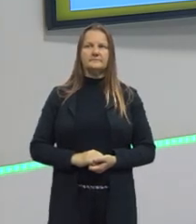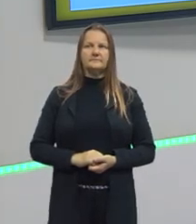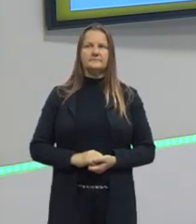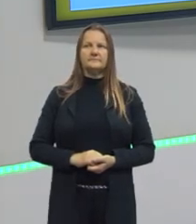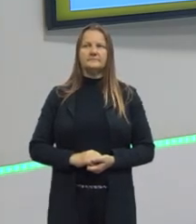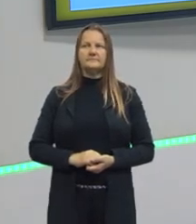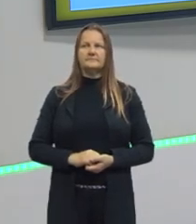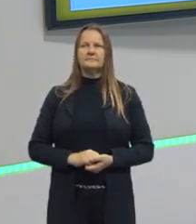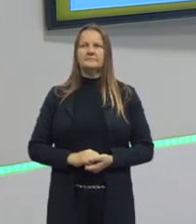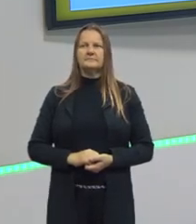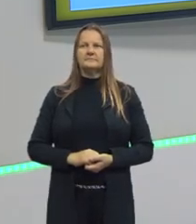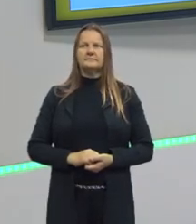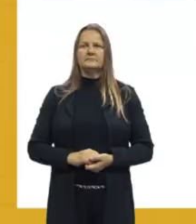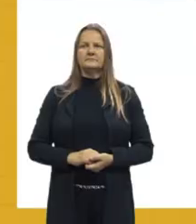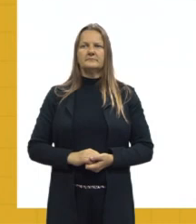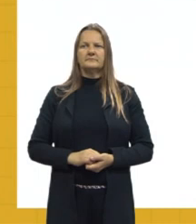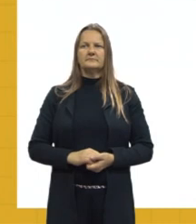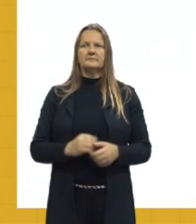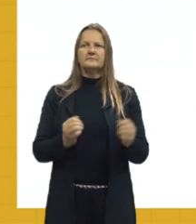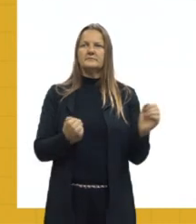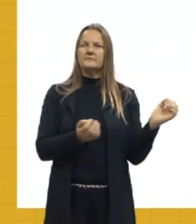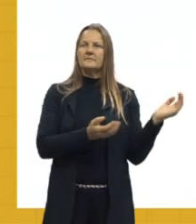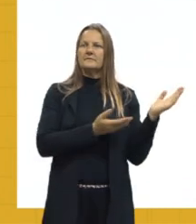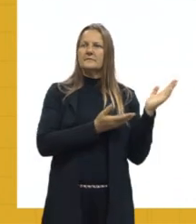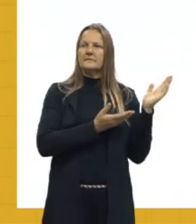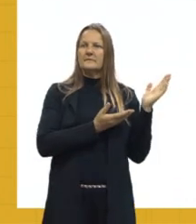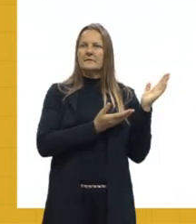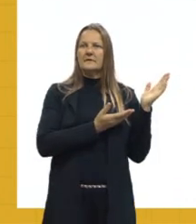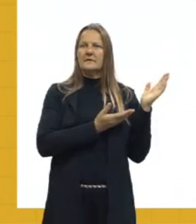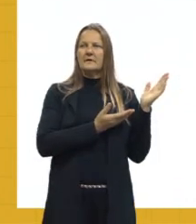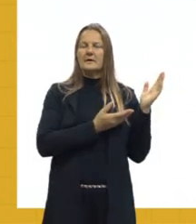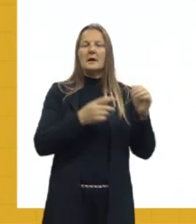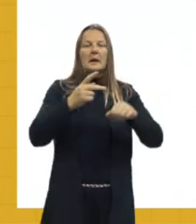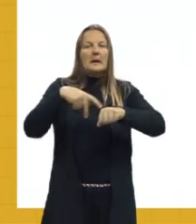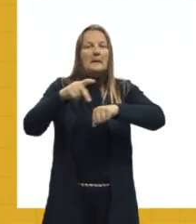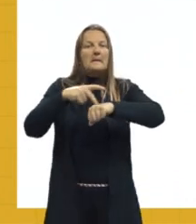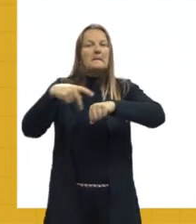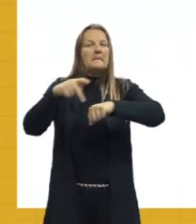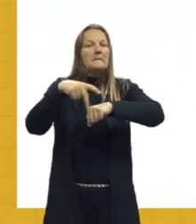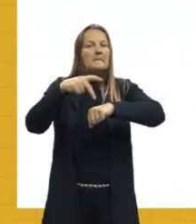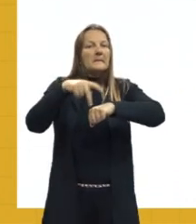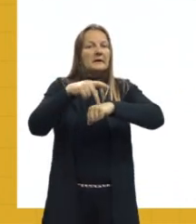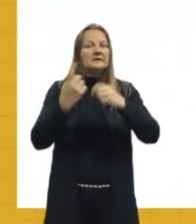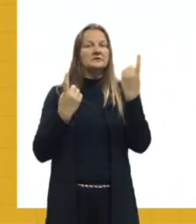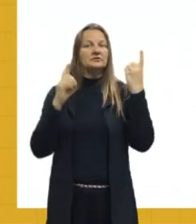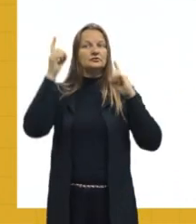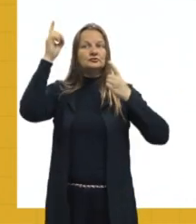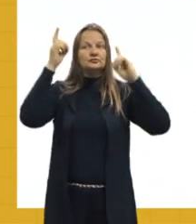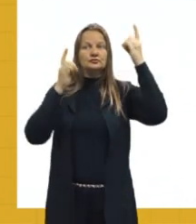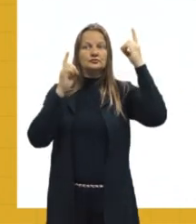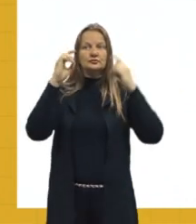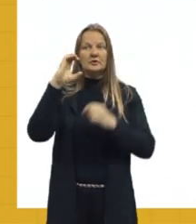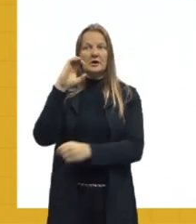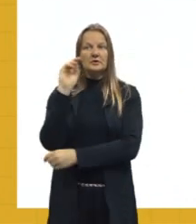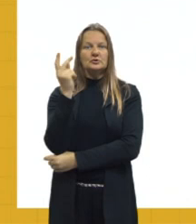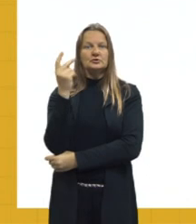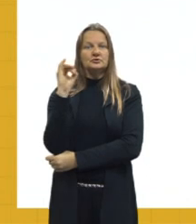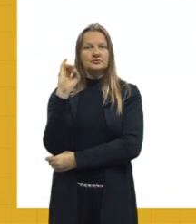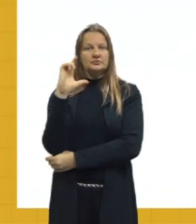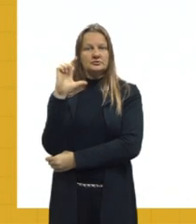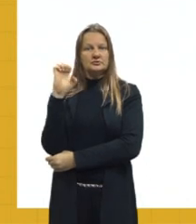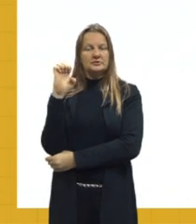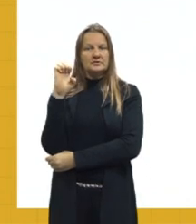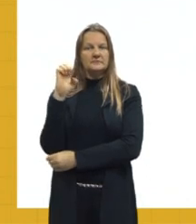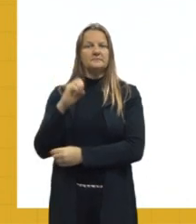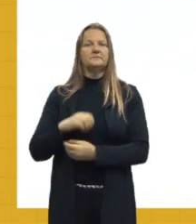Vamos entrar, então, aqui, justamente no Chile, tá, gurizada? Vamos entrar aí no Chile. Em 2019, né, o Chile também